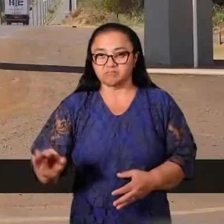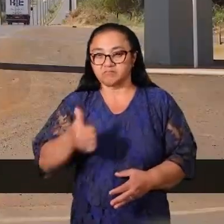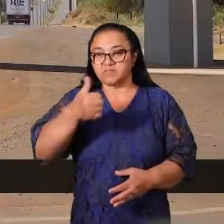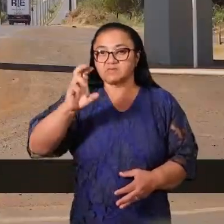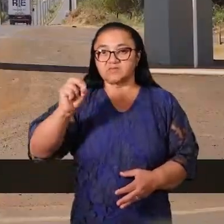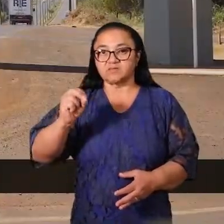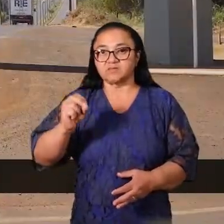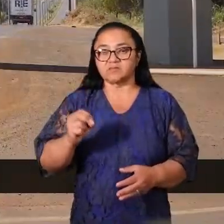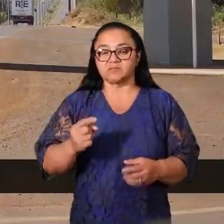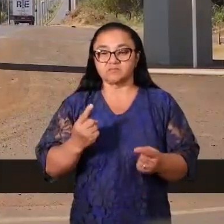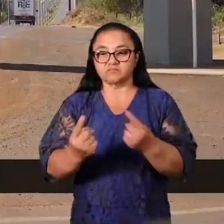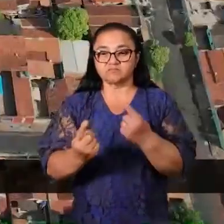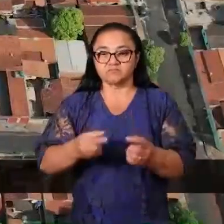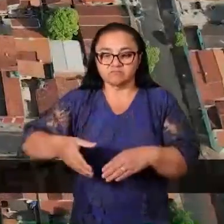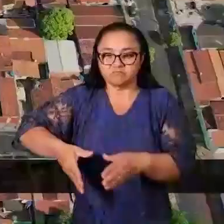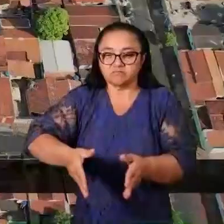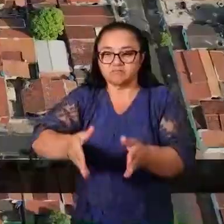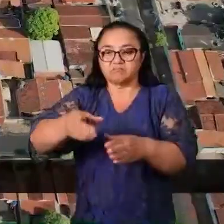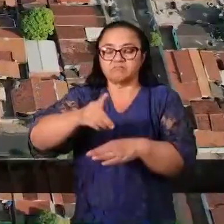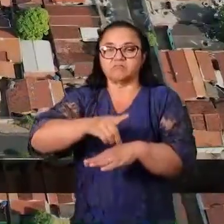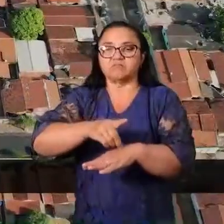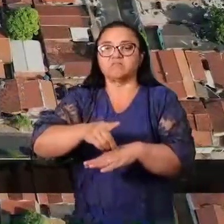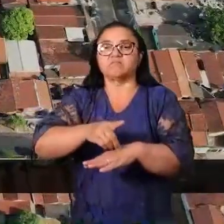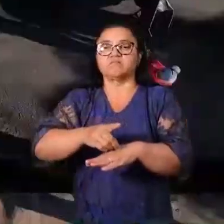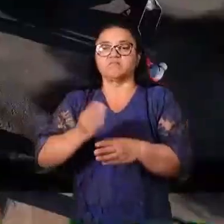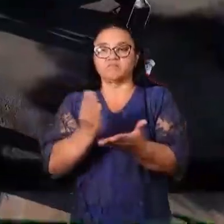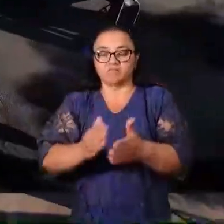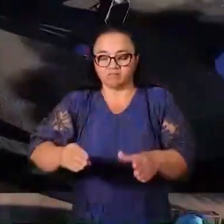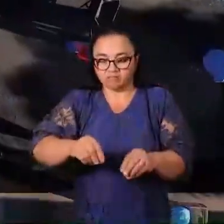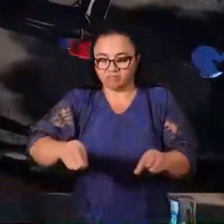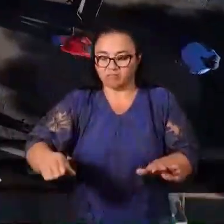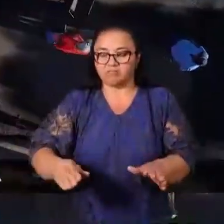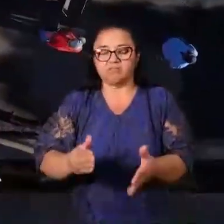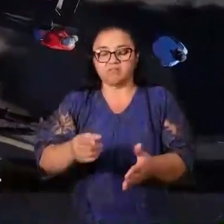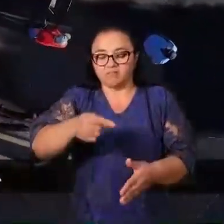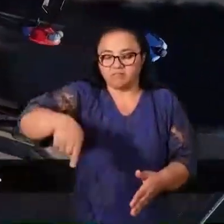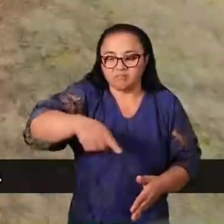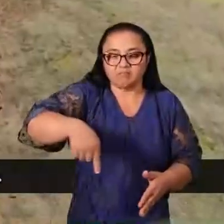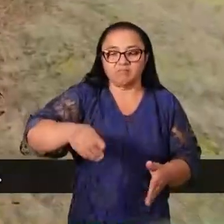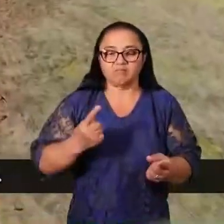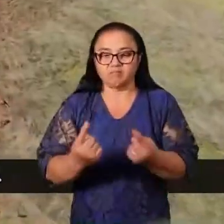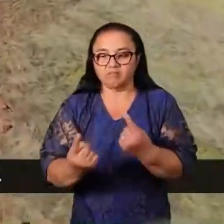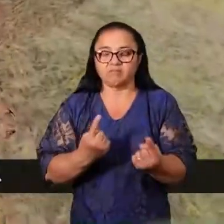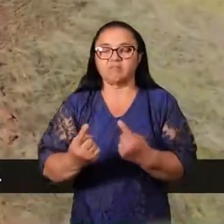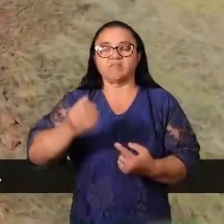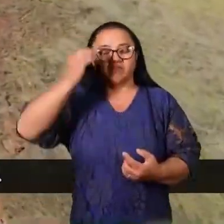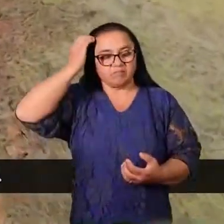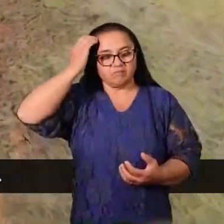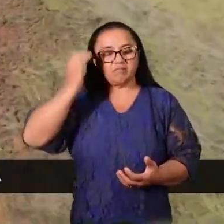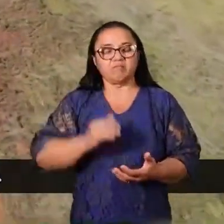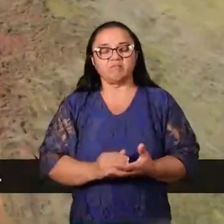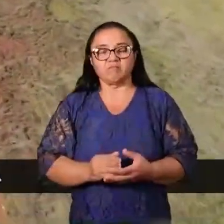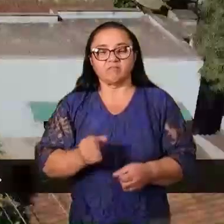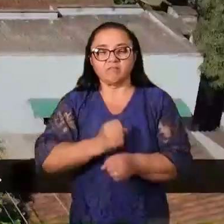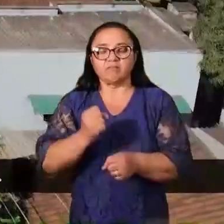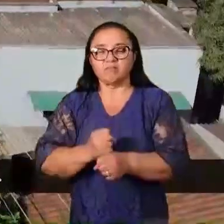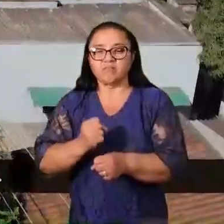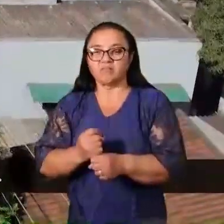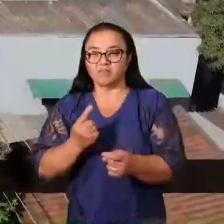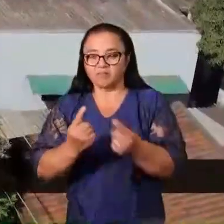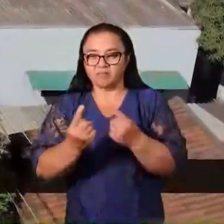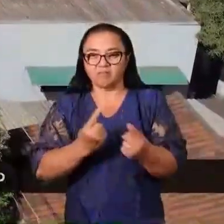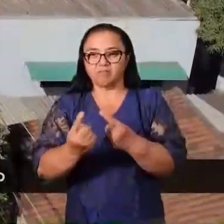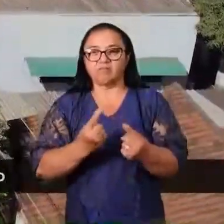cidade. Fez mais de 150 quilômetros de asfalto, acabando com ruas de terra e com a buraqueira de